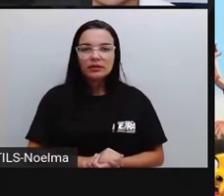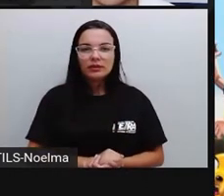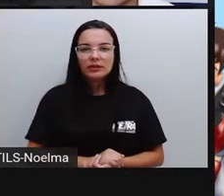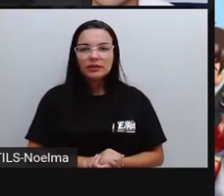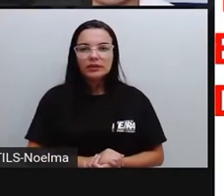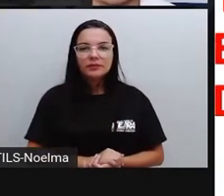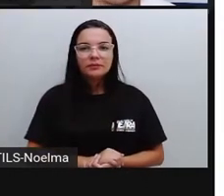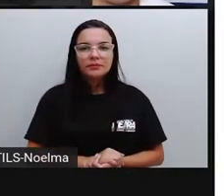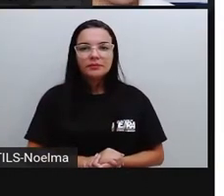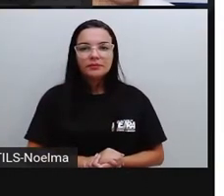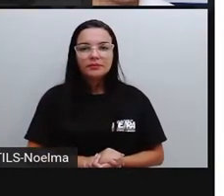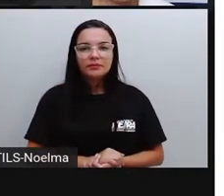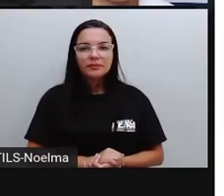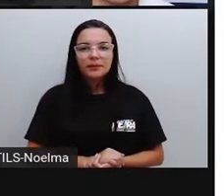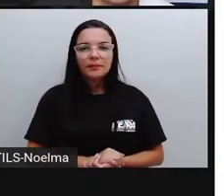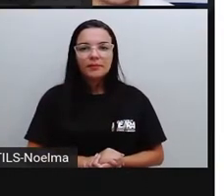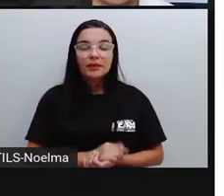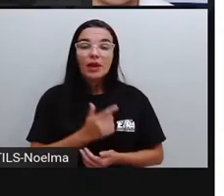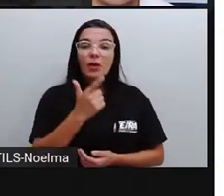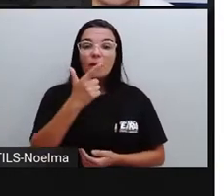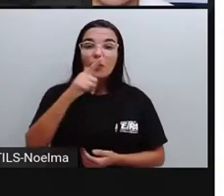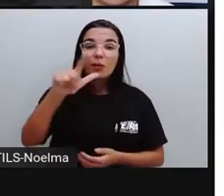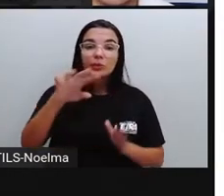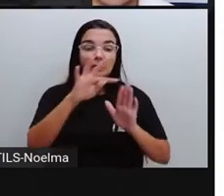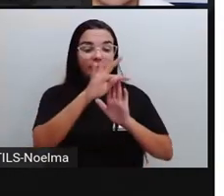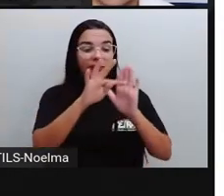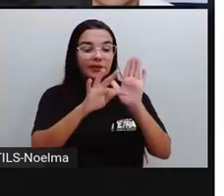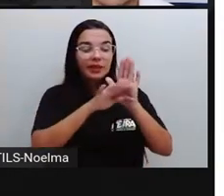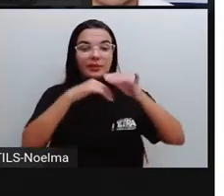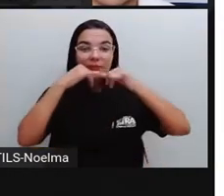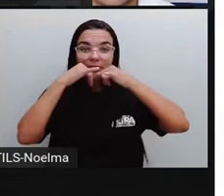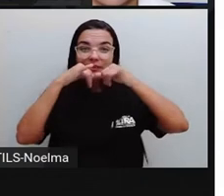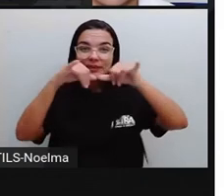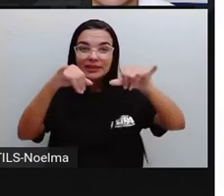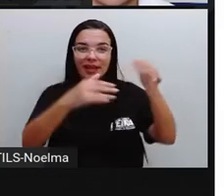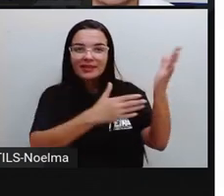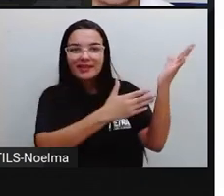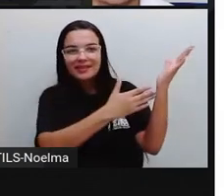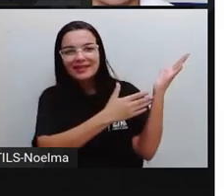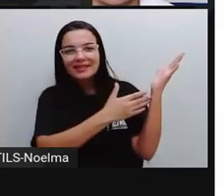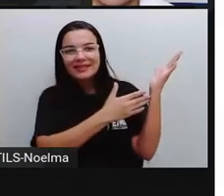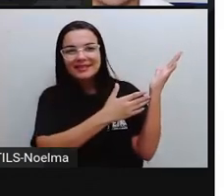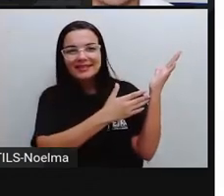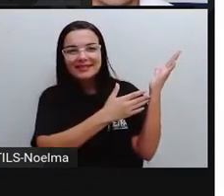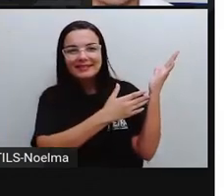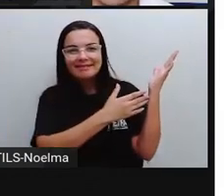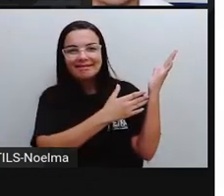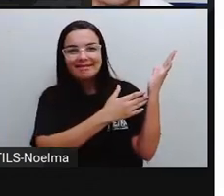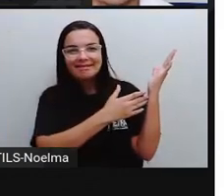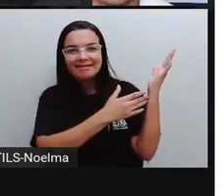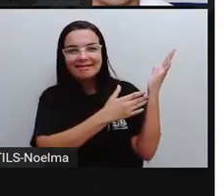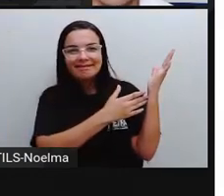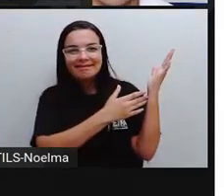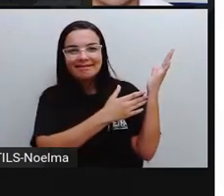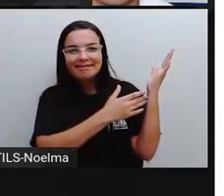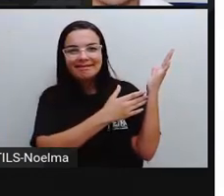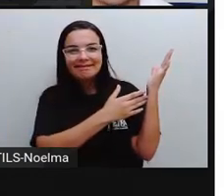Olha lá, mais um texto publicitário aqui, ó. A linha especial é Bot